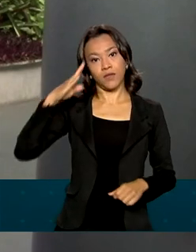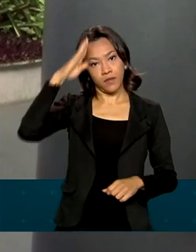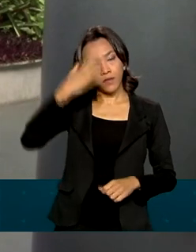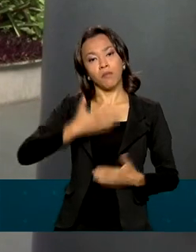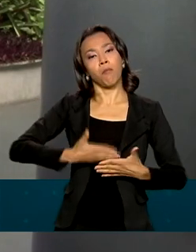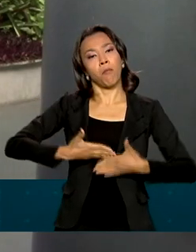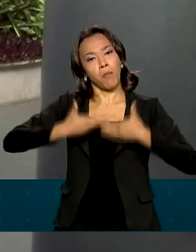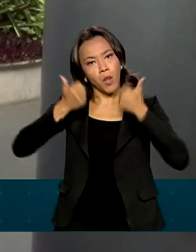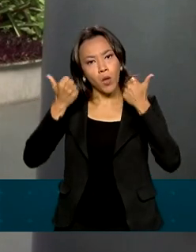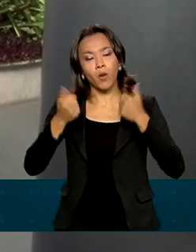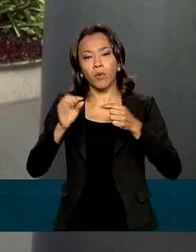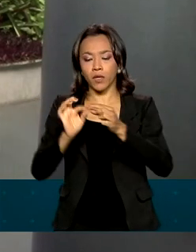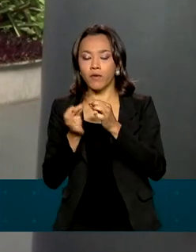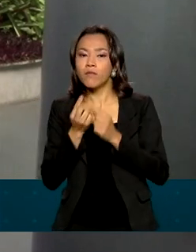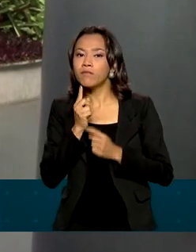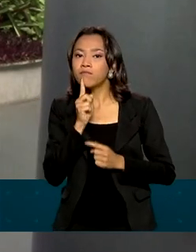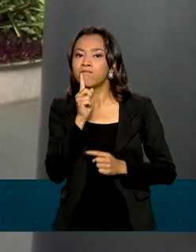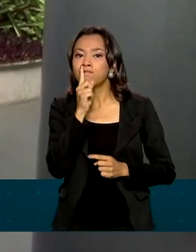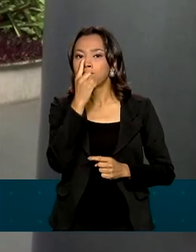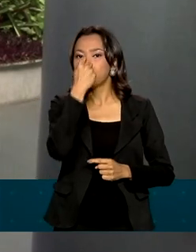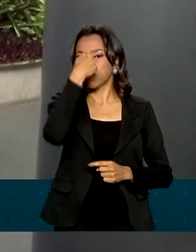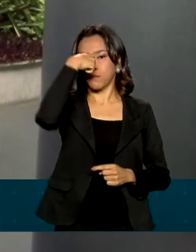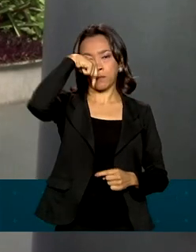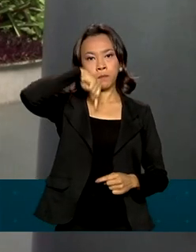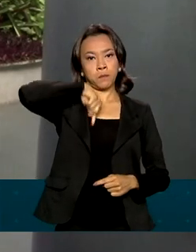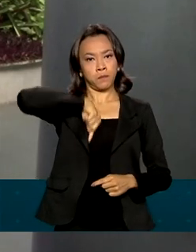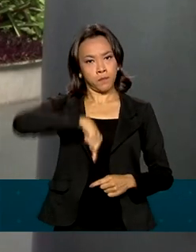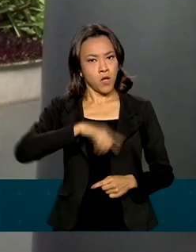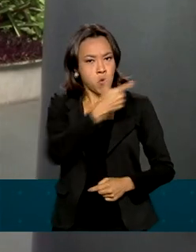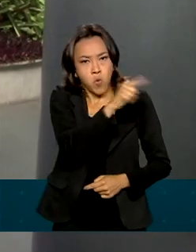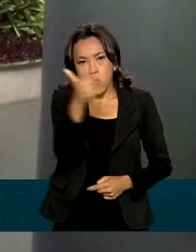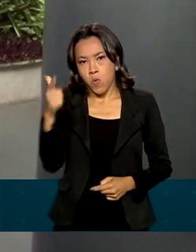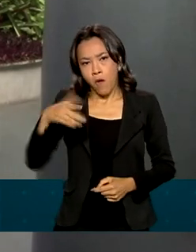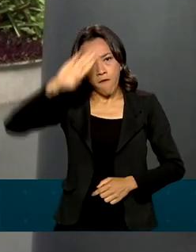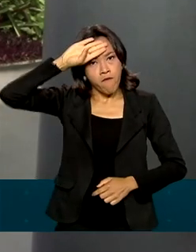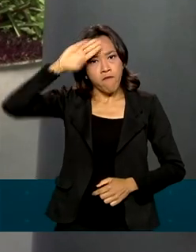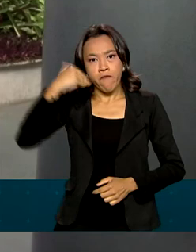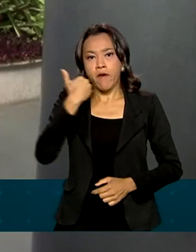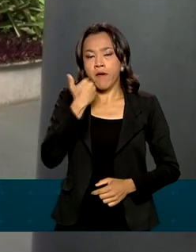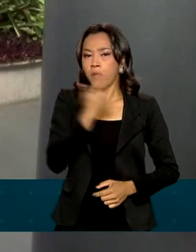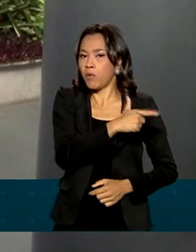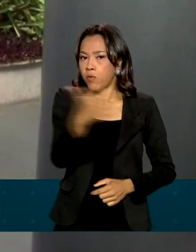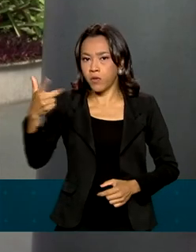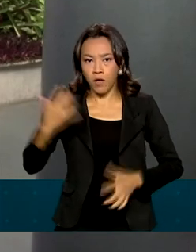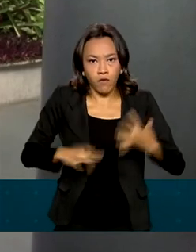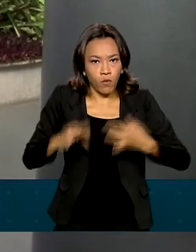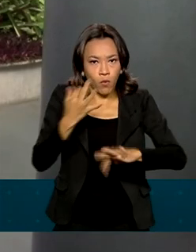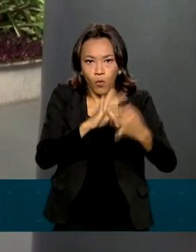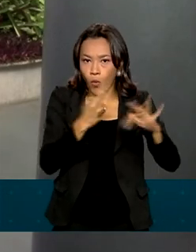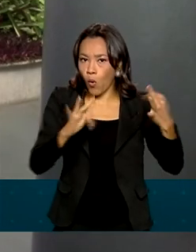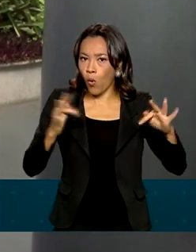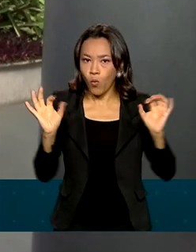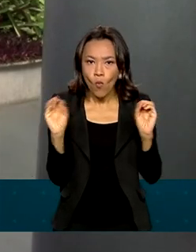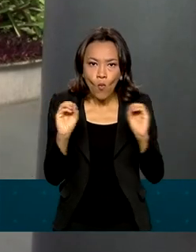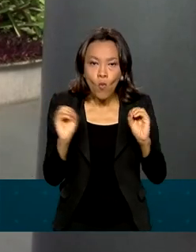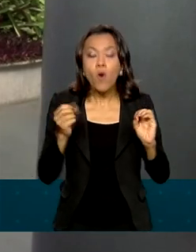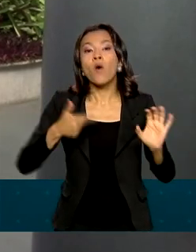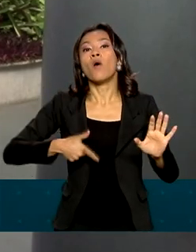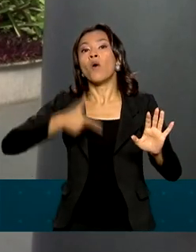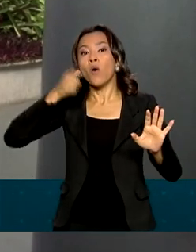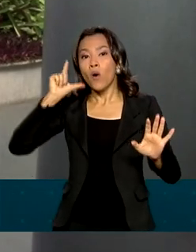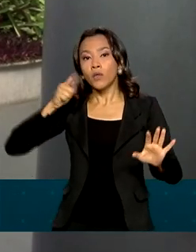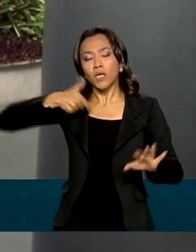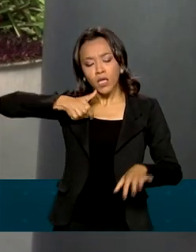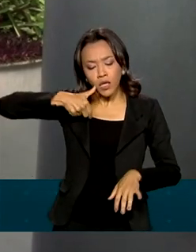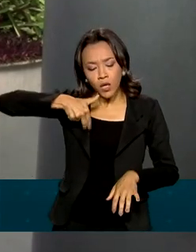da sonda nasogástrica, evoluindo sem febre e sem dor. A nota diz ainda que o presidente fez uma curta caminhada ontem pelo